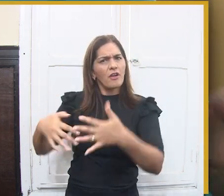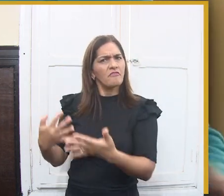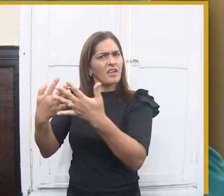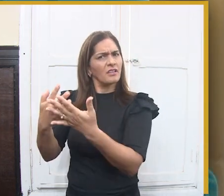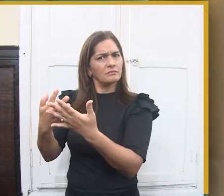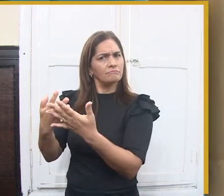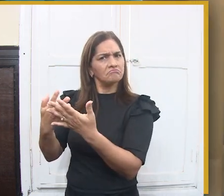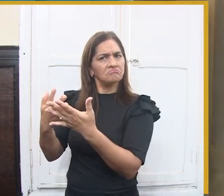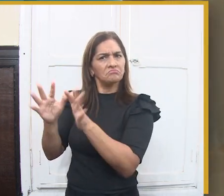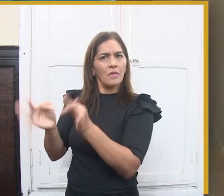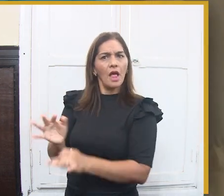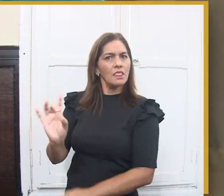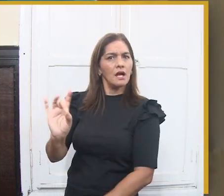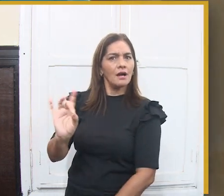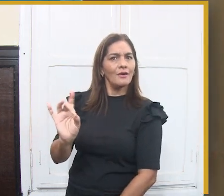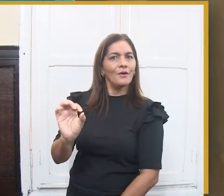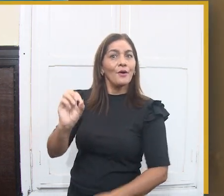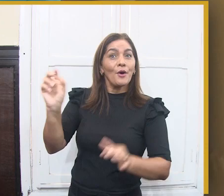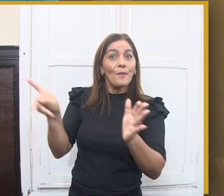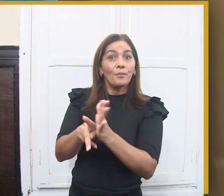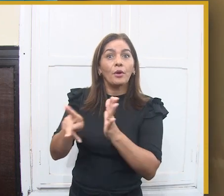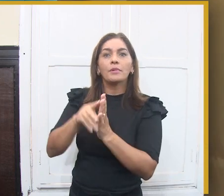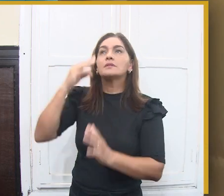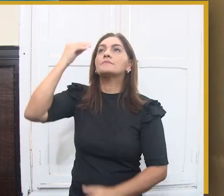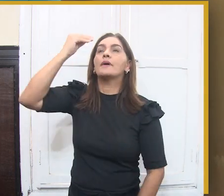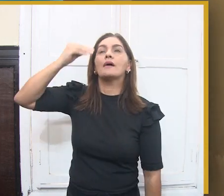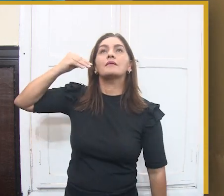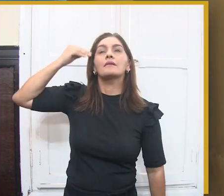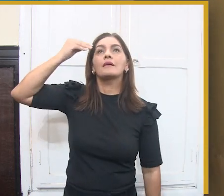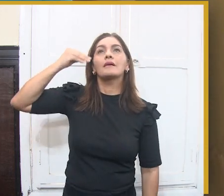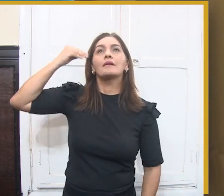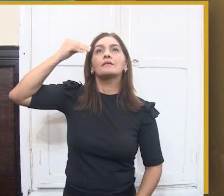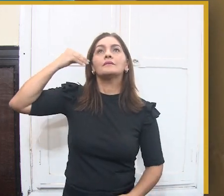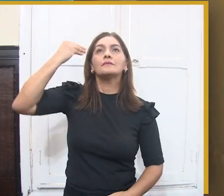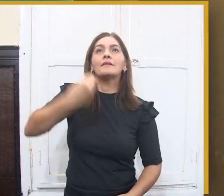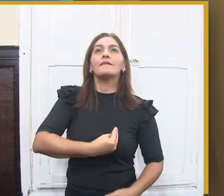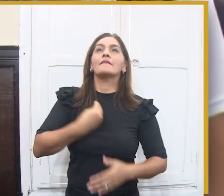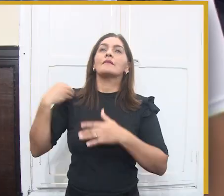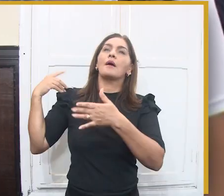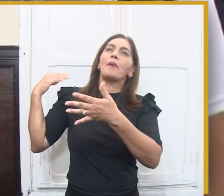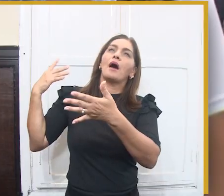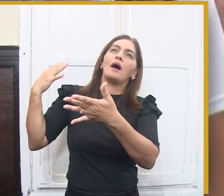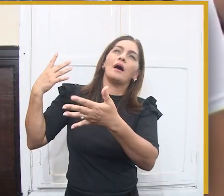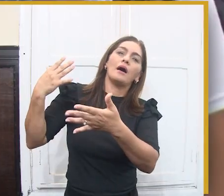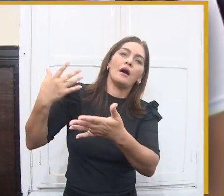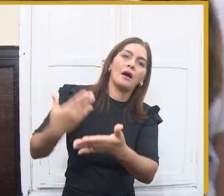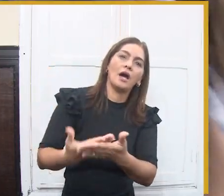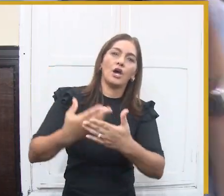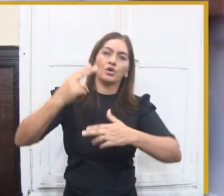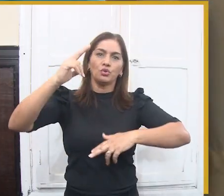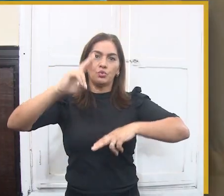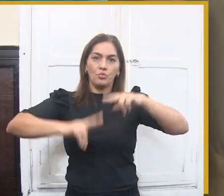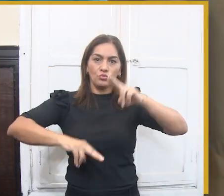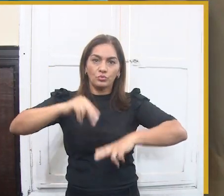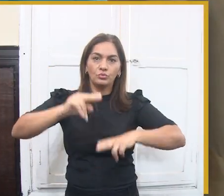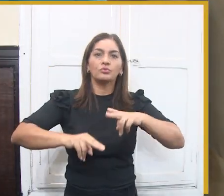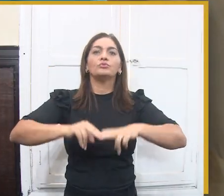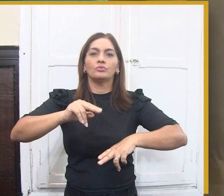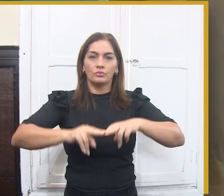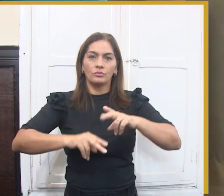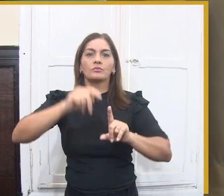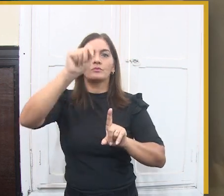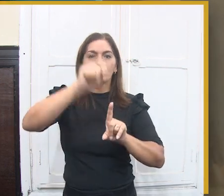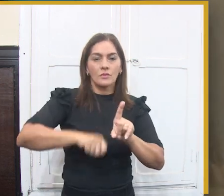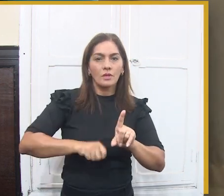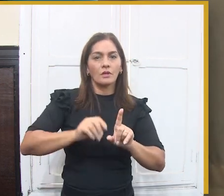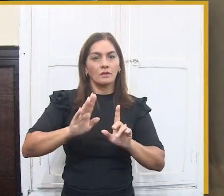Obras, junto com a Secretaria de Cultura, junto com toda a estrutura da Prefeitura Municipal, para que a gente possa trazer para Campina, não